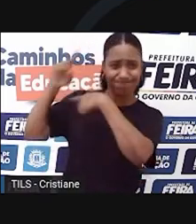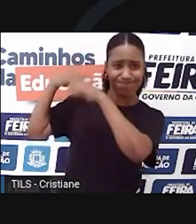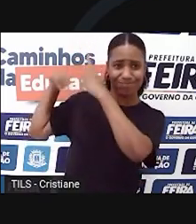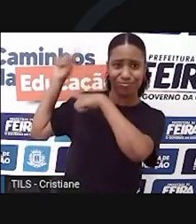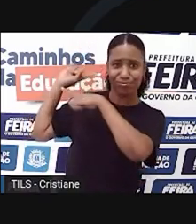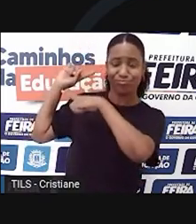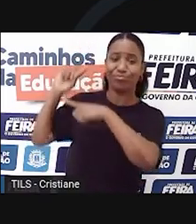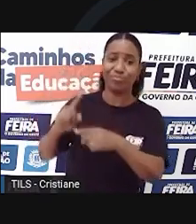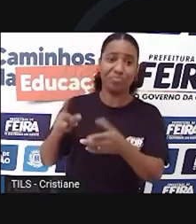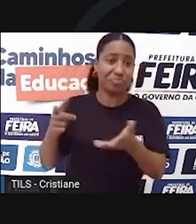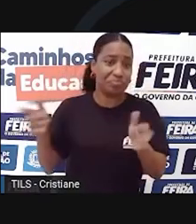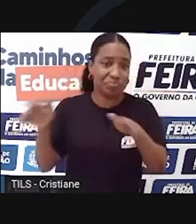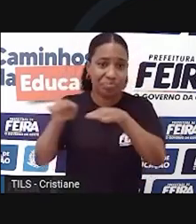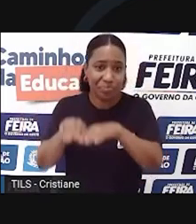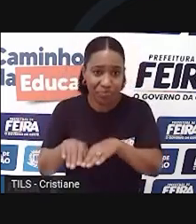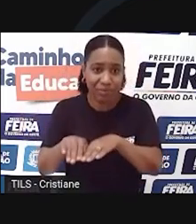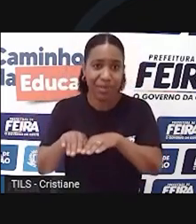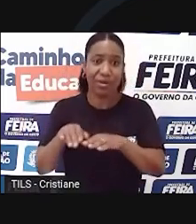Por quê?